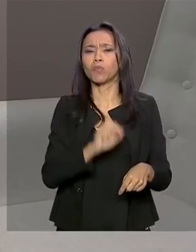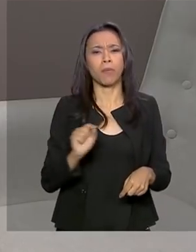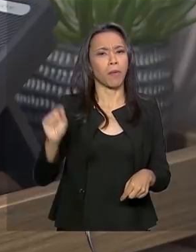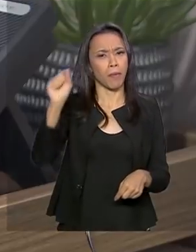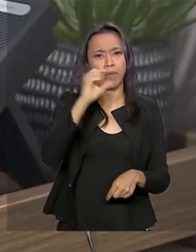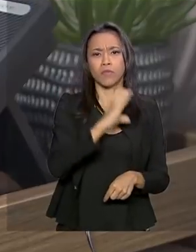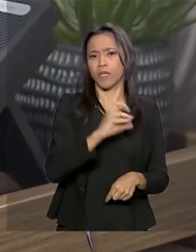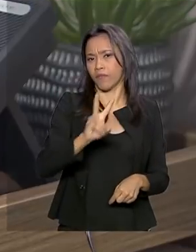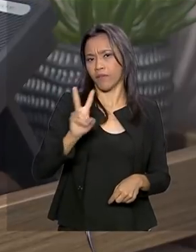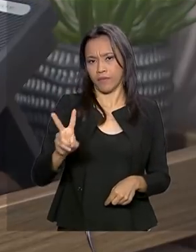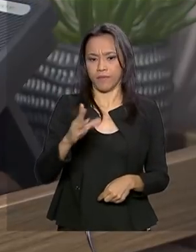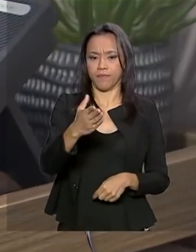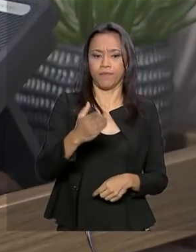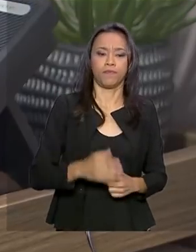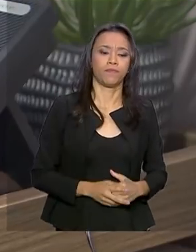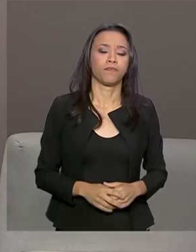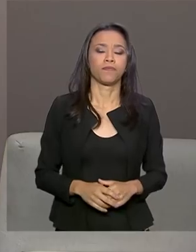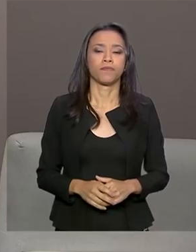CVV.